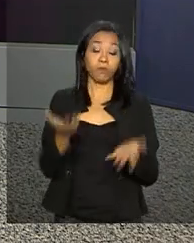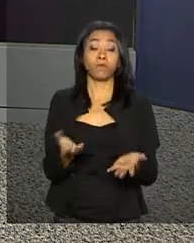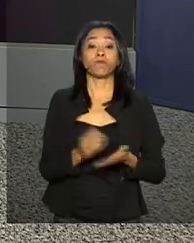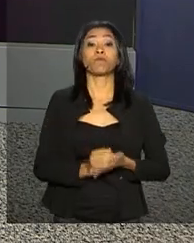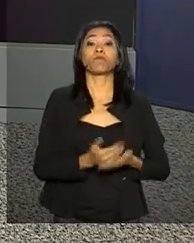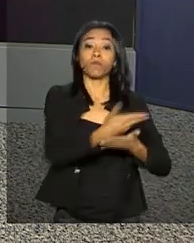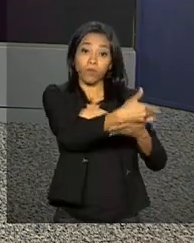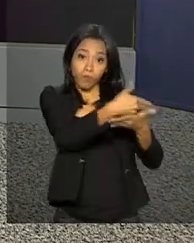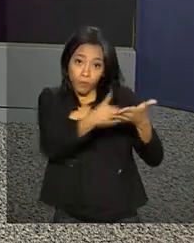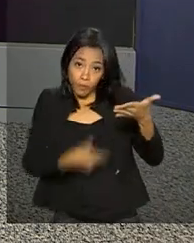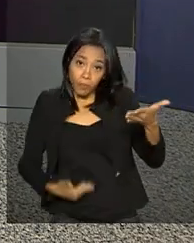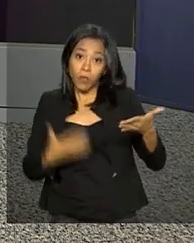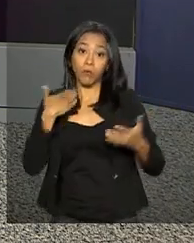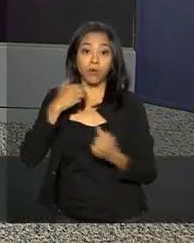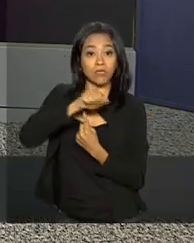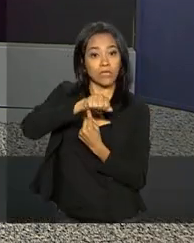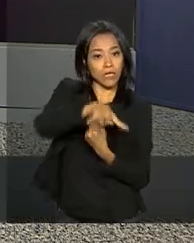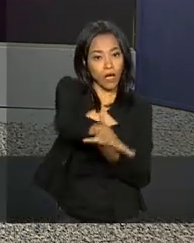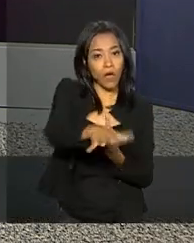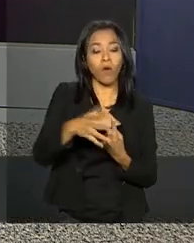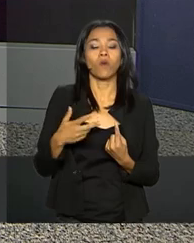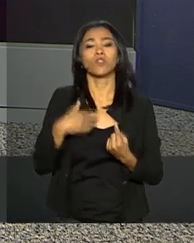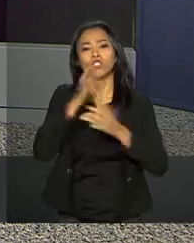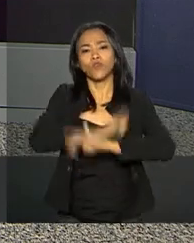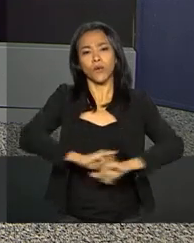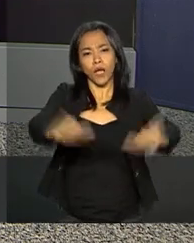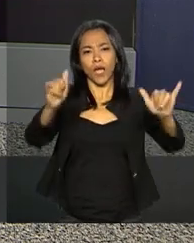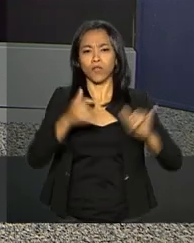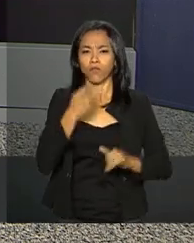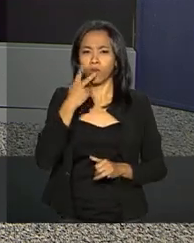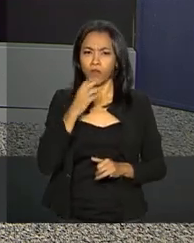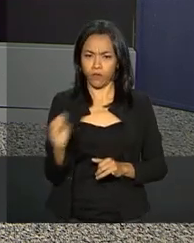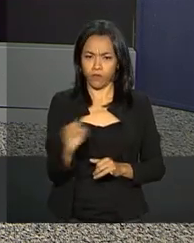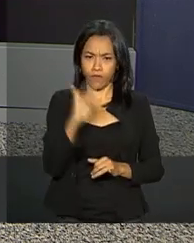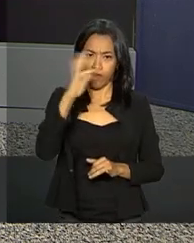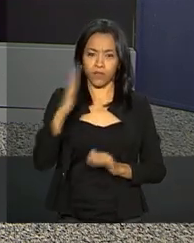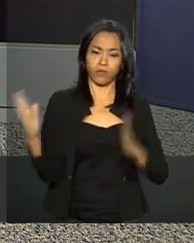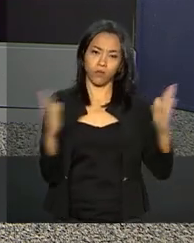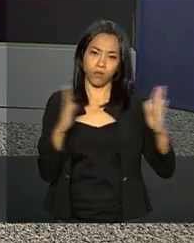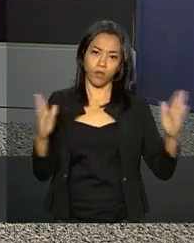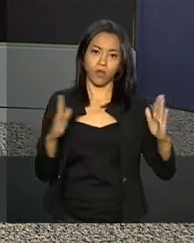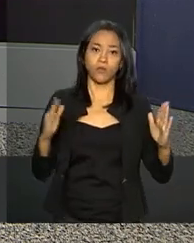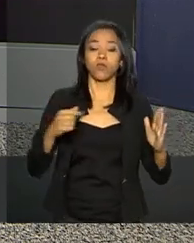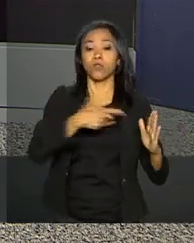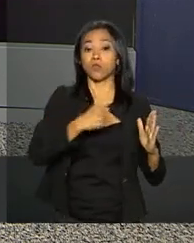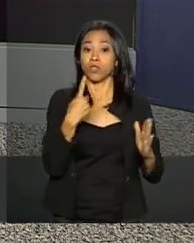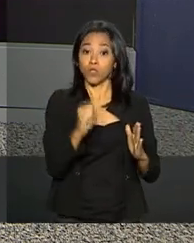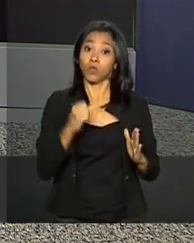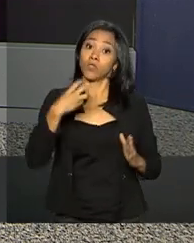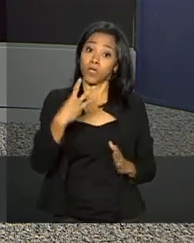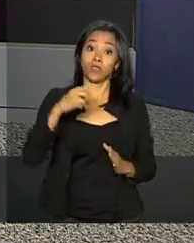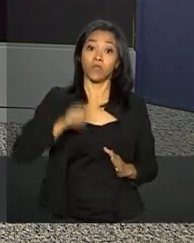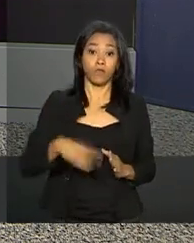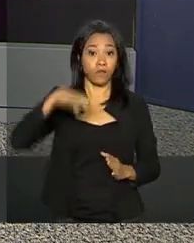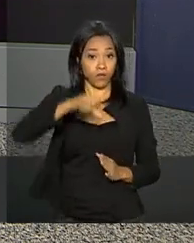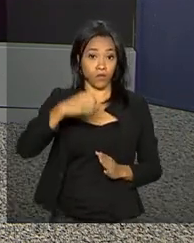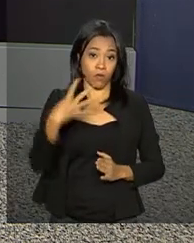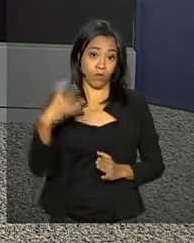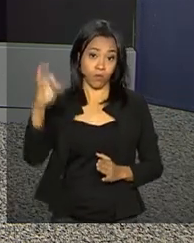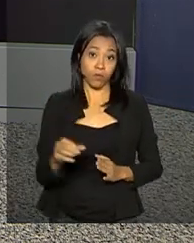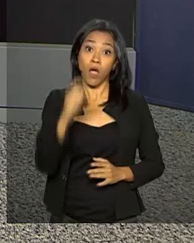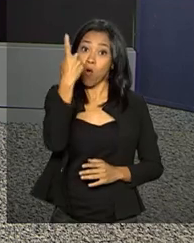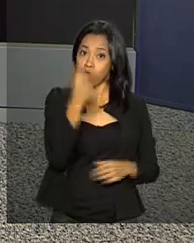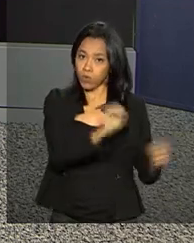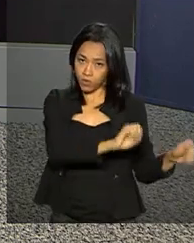divulgado toda semana, prevê que a inflação em 2018 fique em 3,94%. Há uma